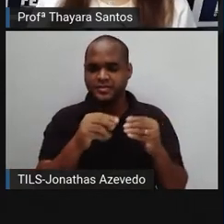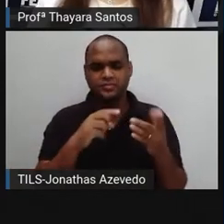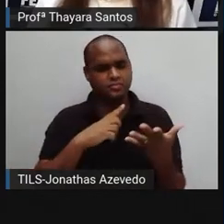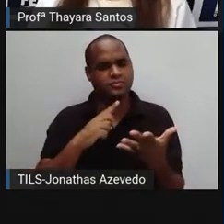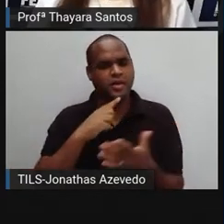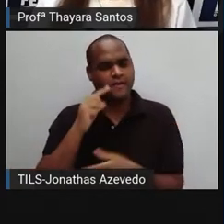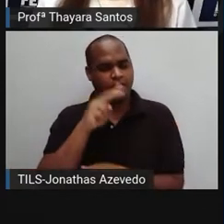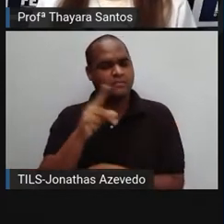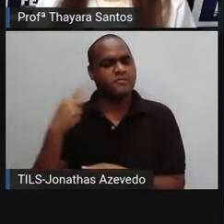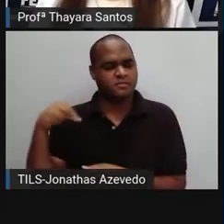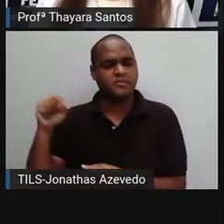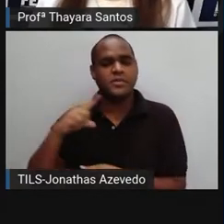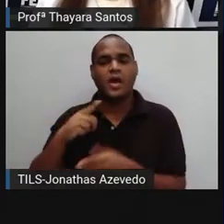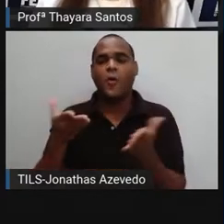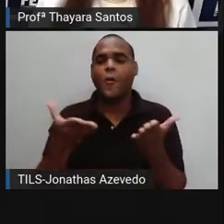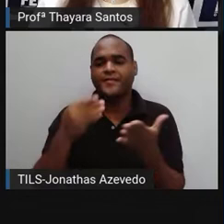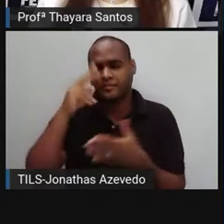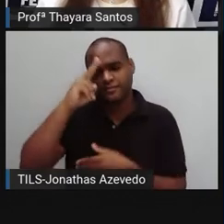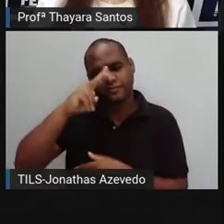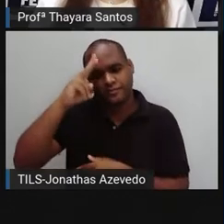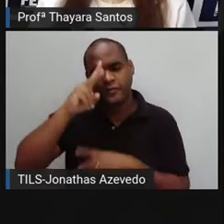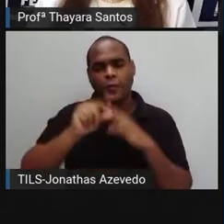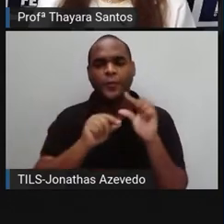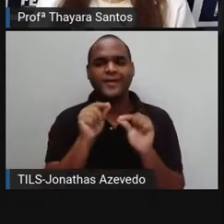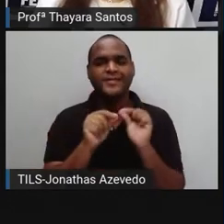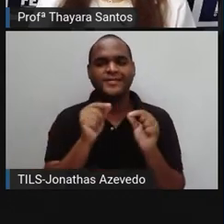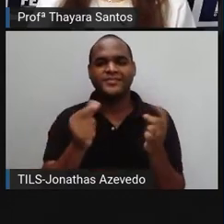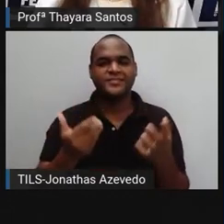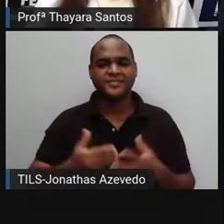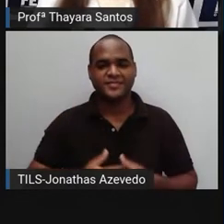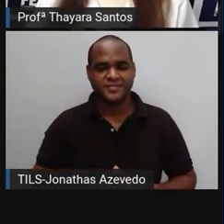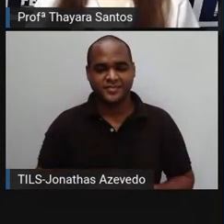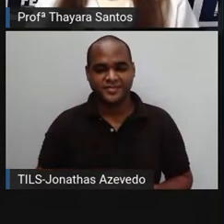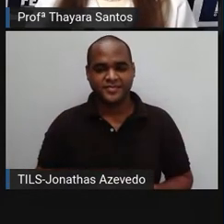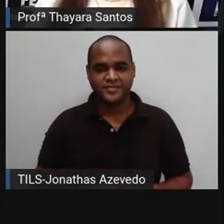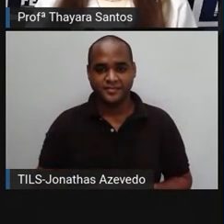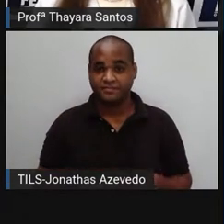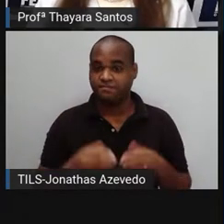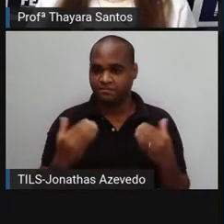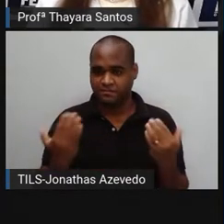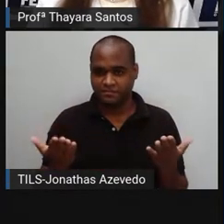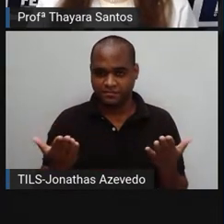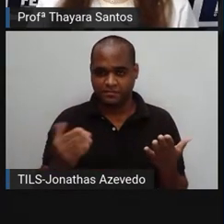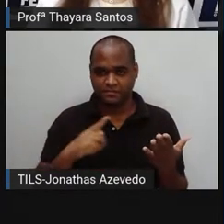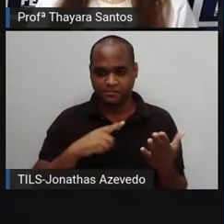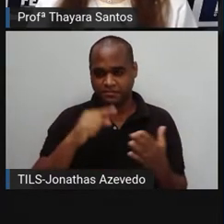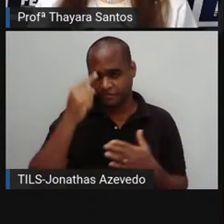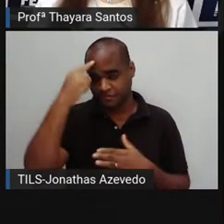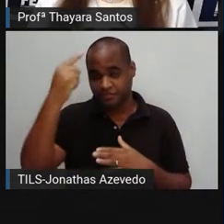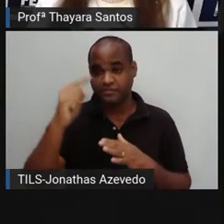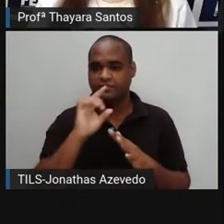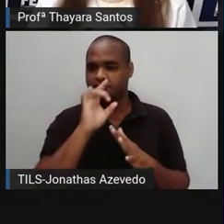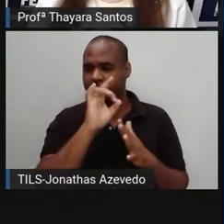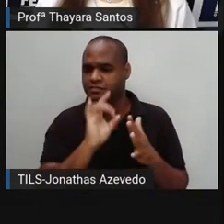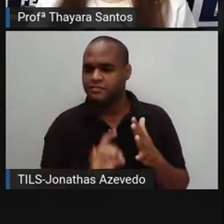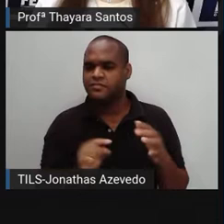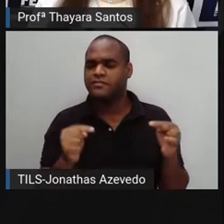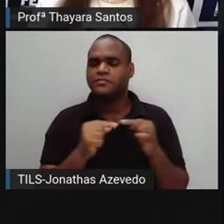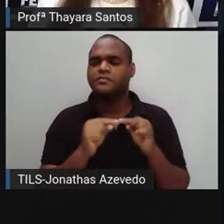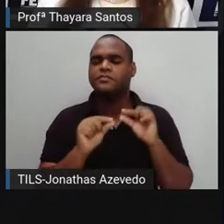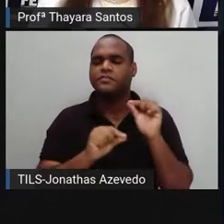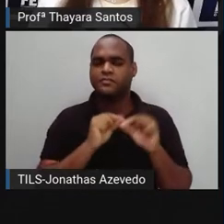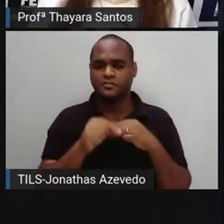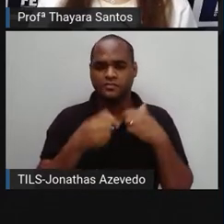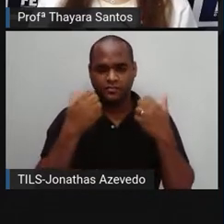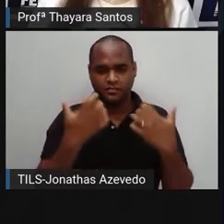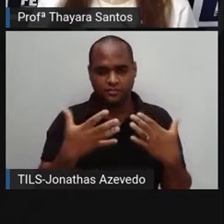relembrar aqui na aula de hoje o que são esses tais materiais sintéticos. Então, a gente define material sintético como um material